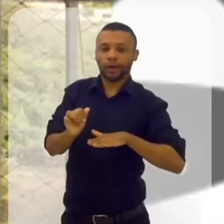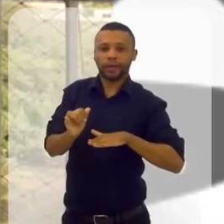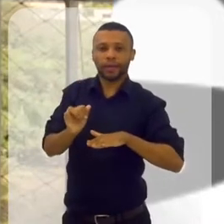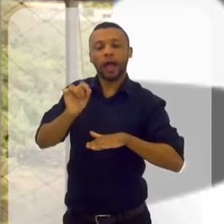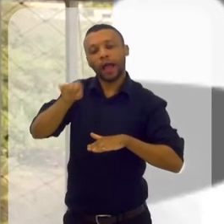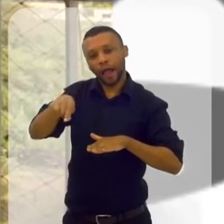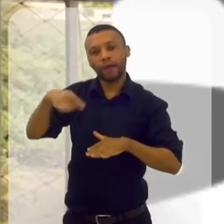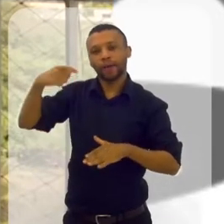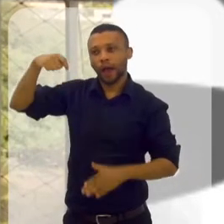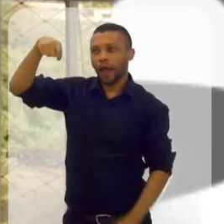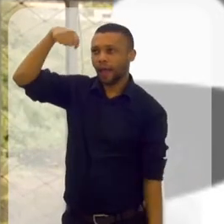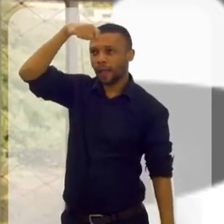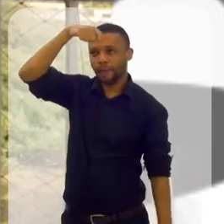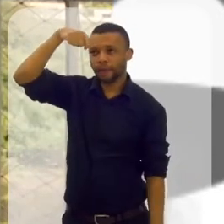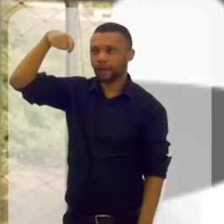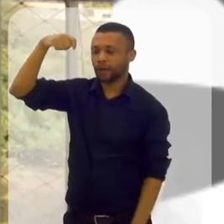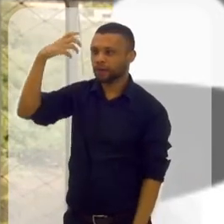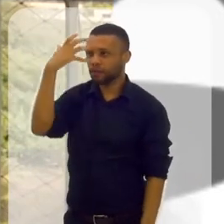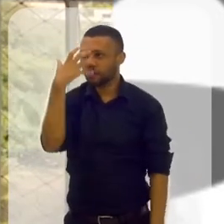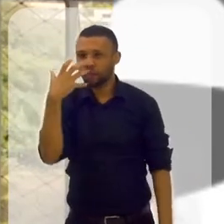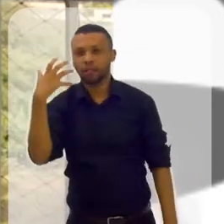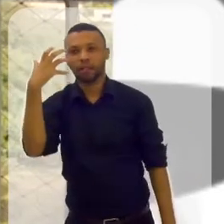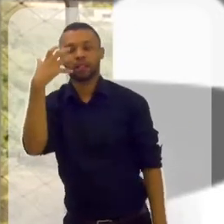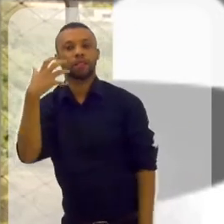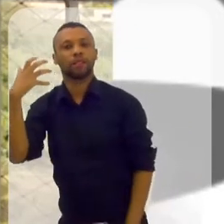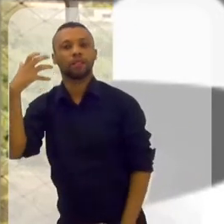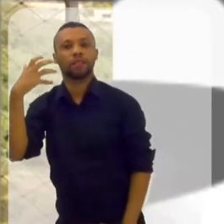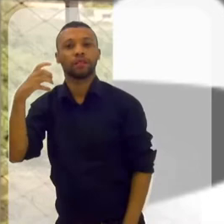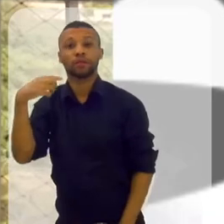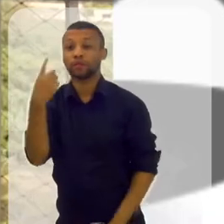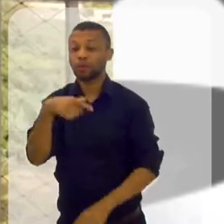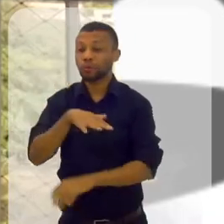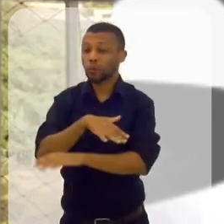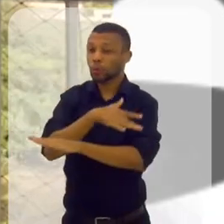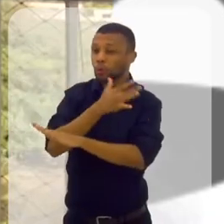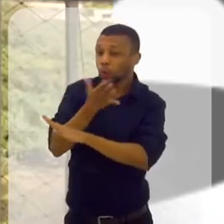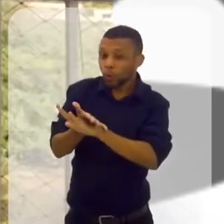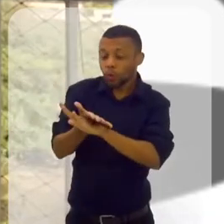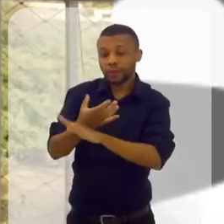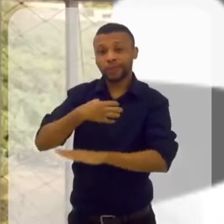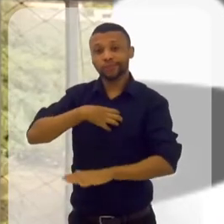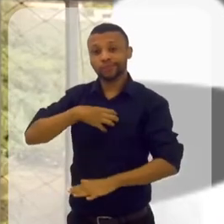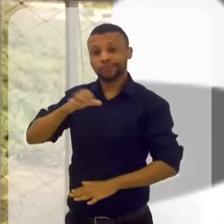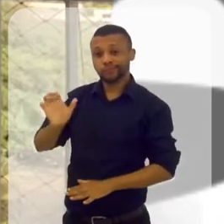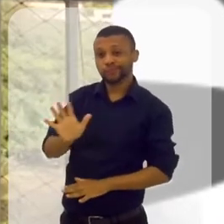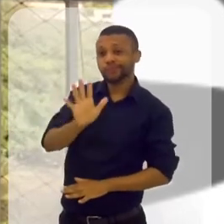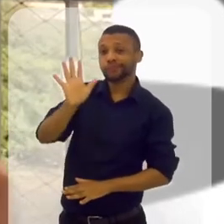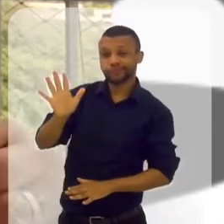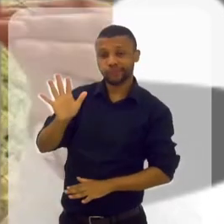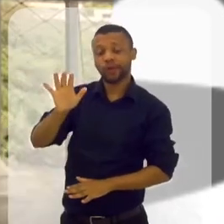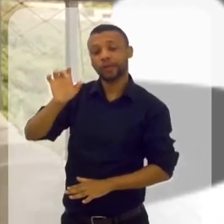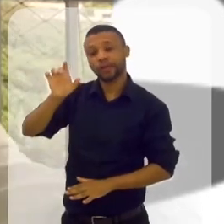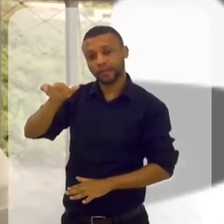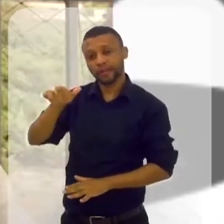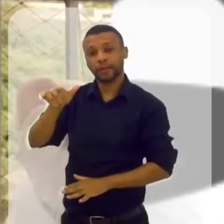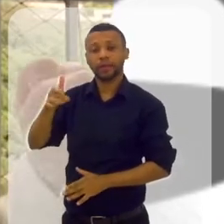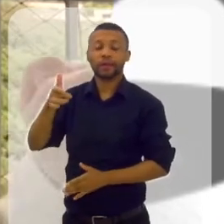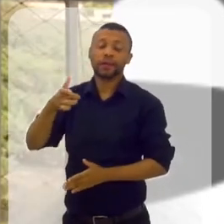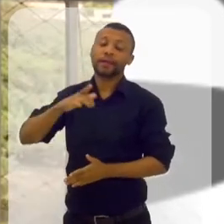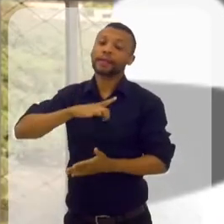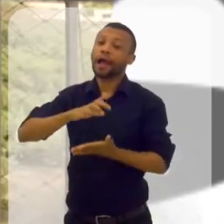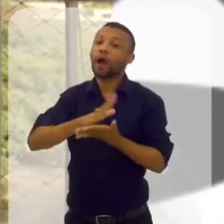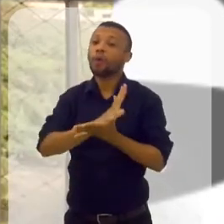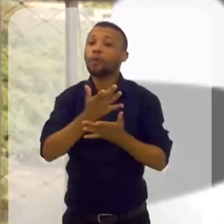natural da nossa mente. Então, a gente passa 95% do nosso dia em estado hipnótico. Mas existem aqueles mitos antigos,